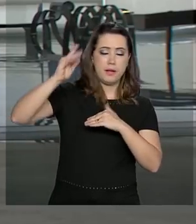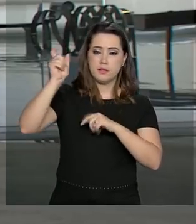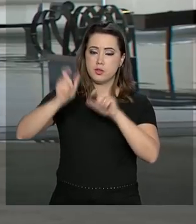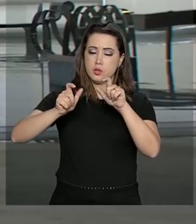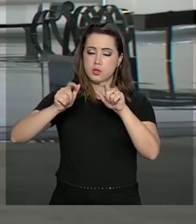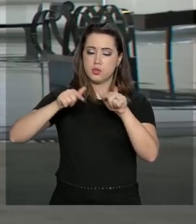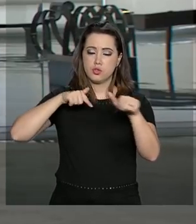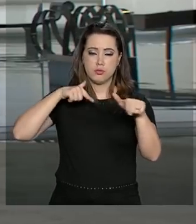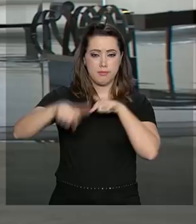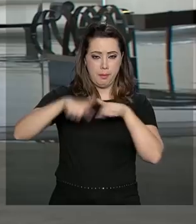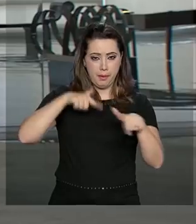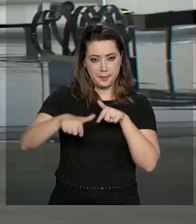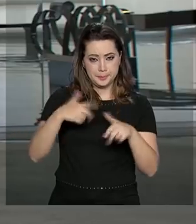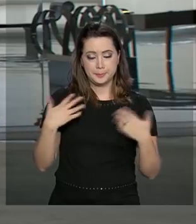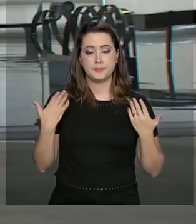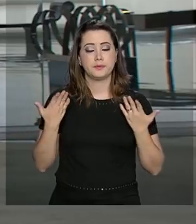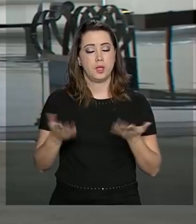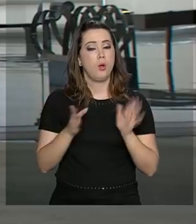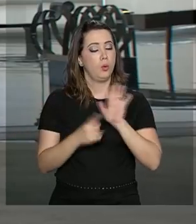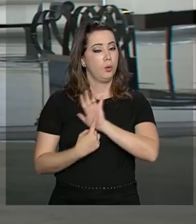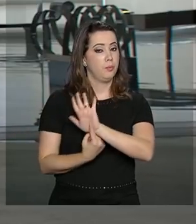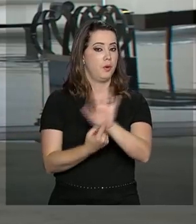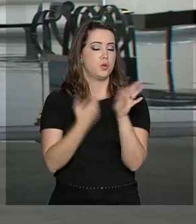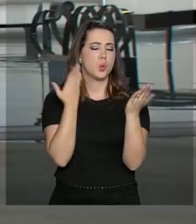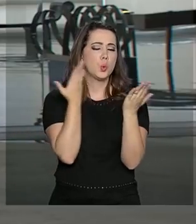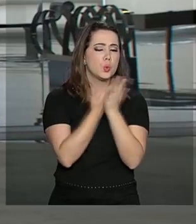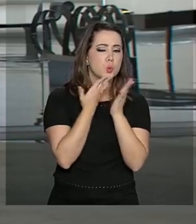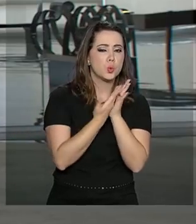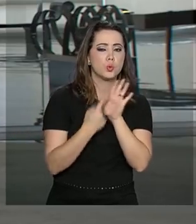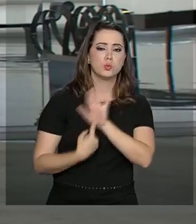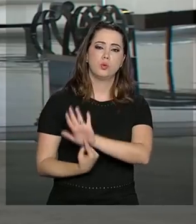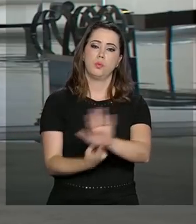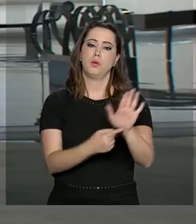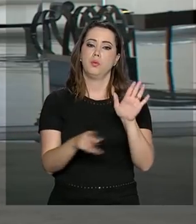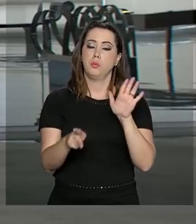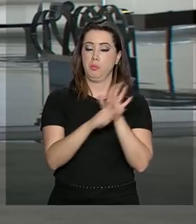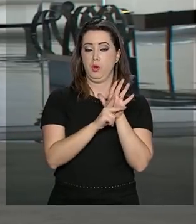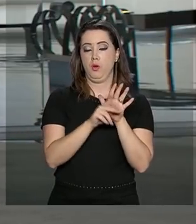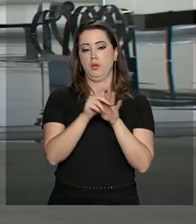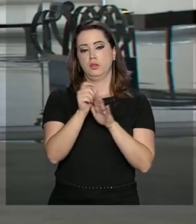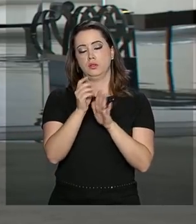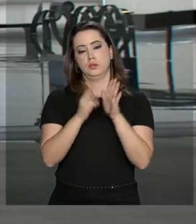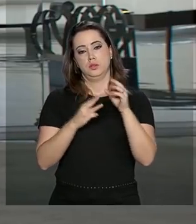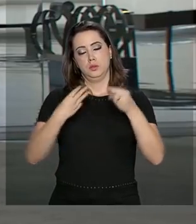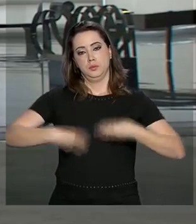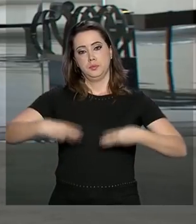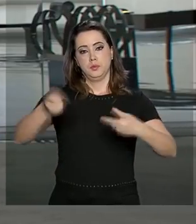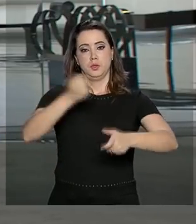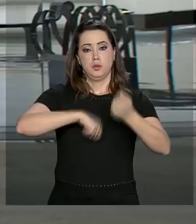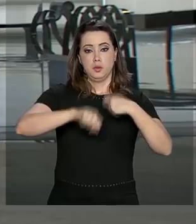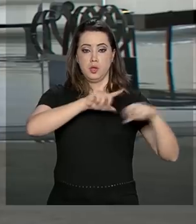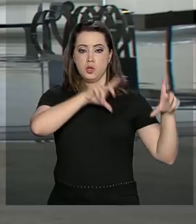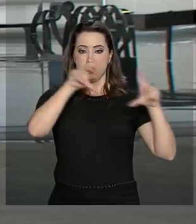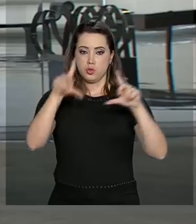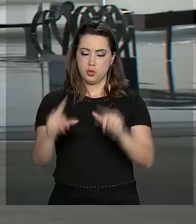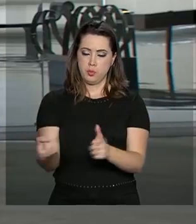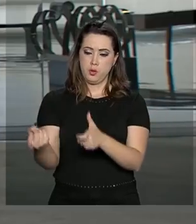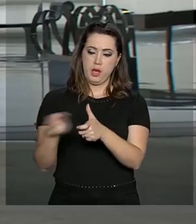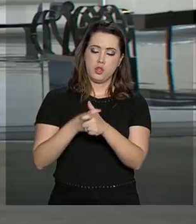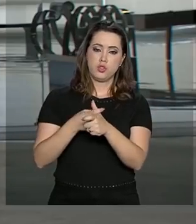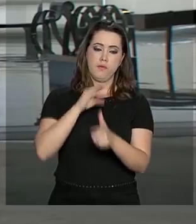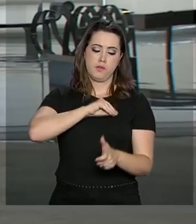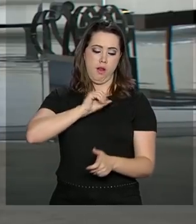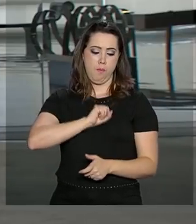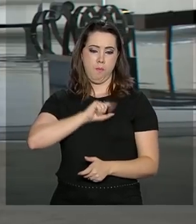empregos. É o que mostra um estudo divulgado pelo Ministério da Economia. Queda nas dívidas públicas e aumento da renda do